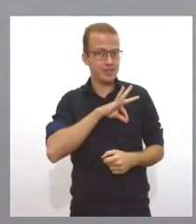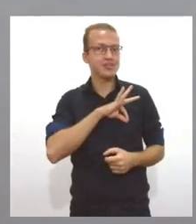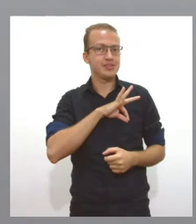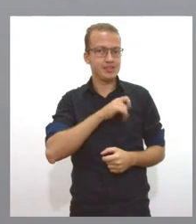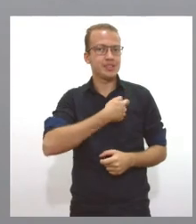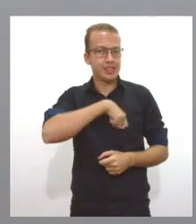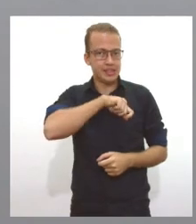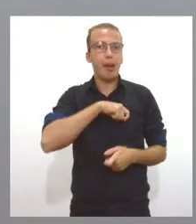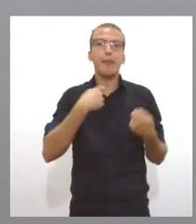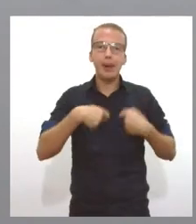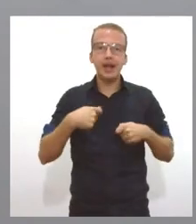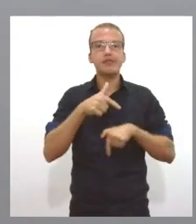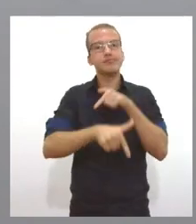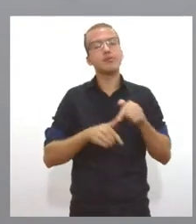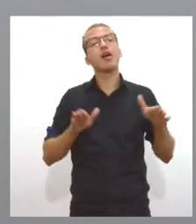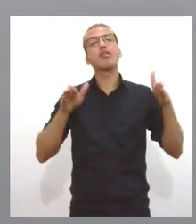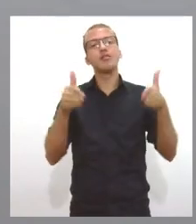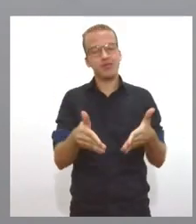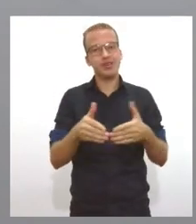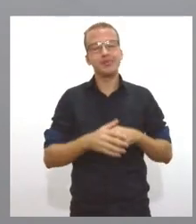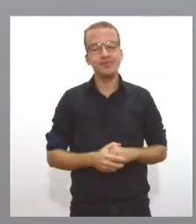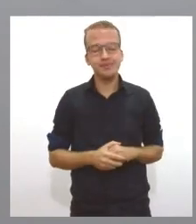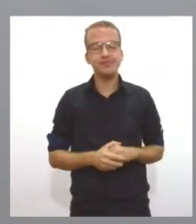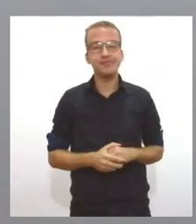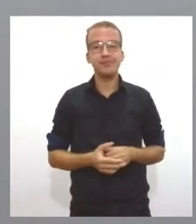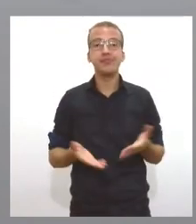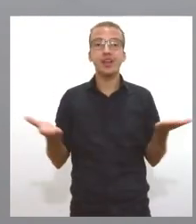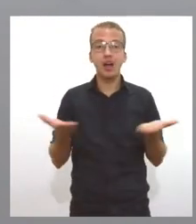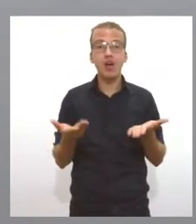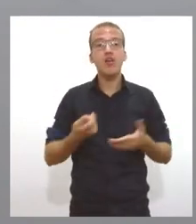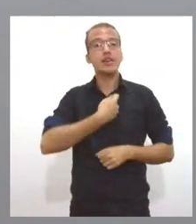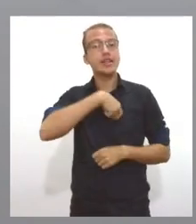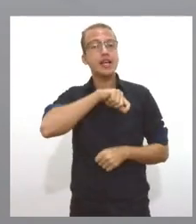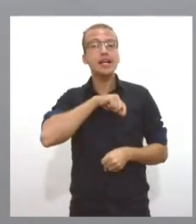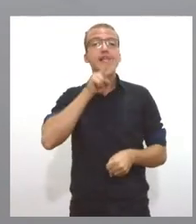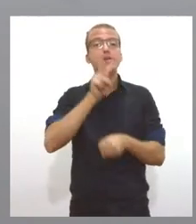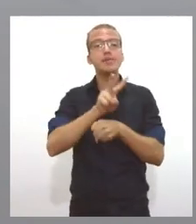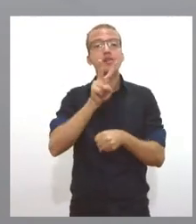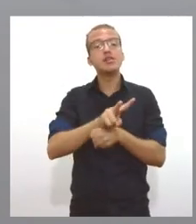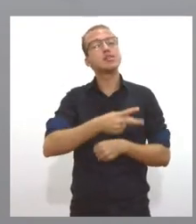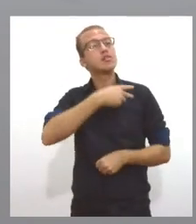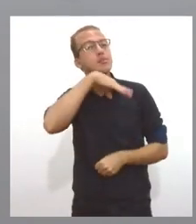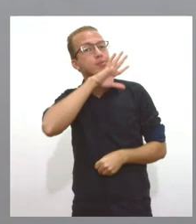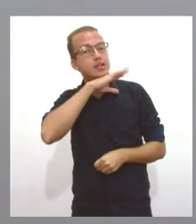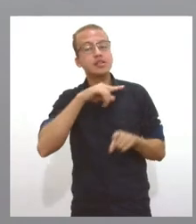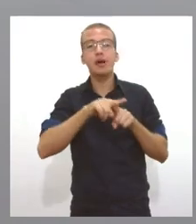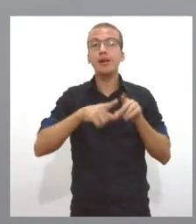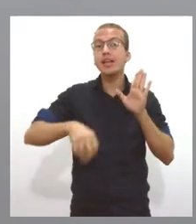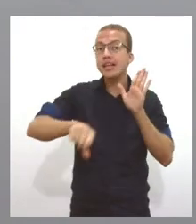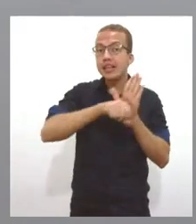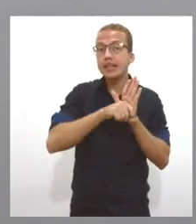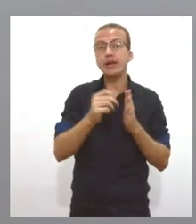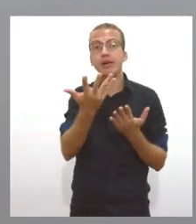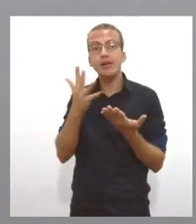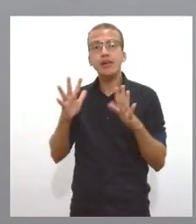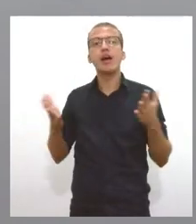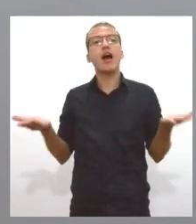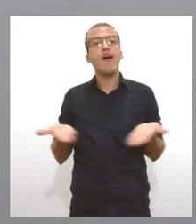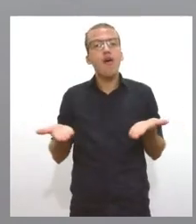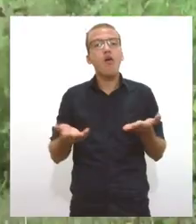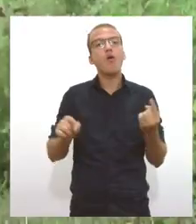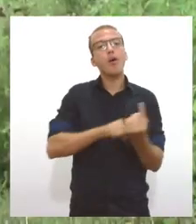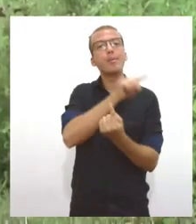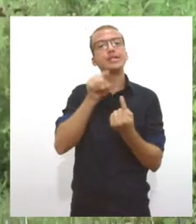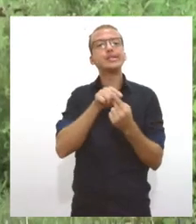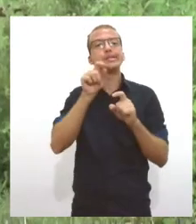especializado. E a delegacia de proteção animal e crimes ambientais ela vem ocupar esse espaço.